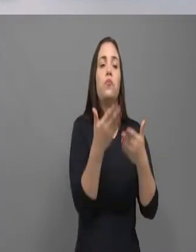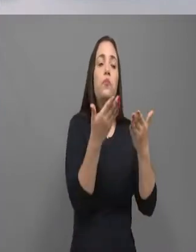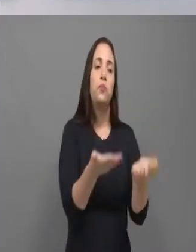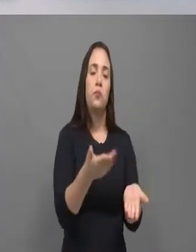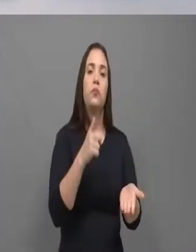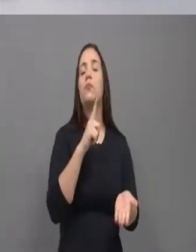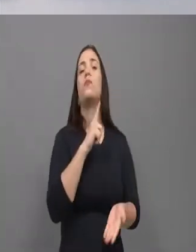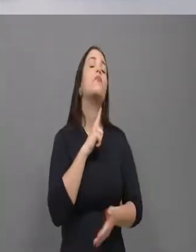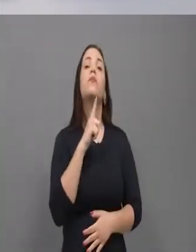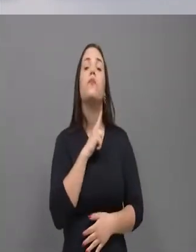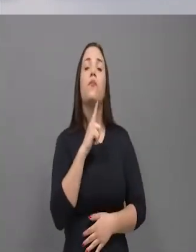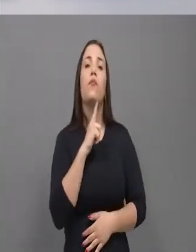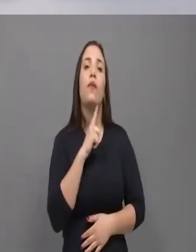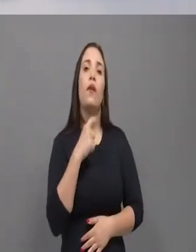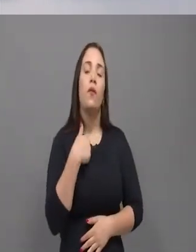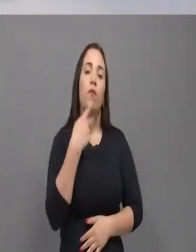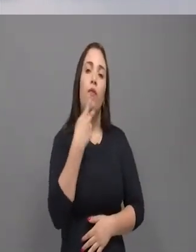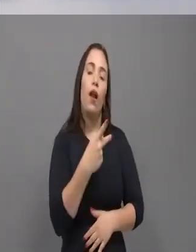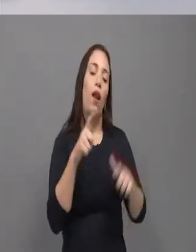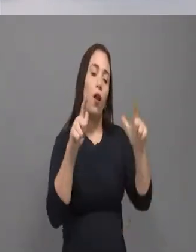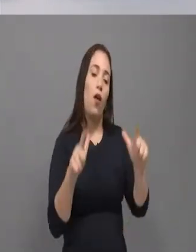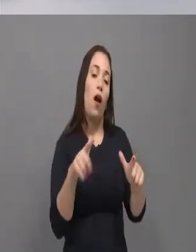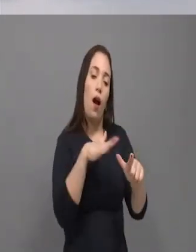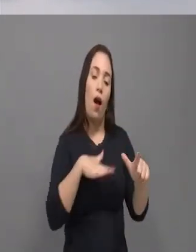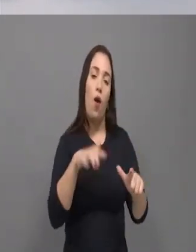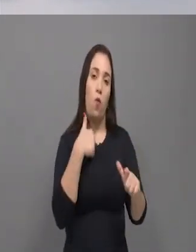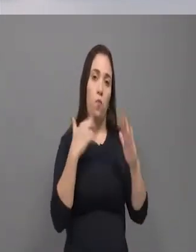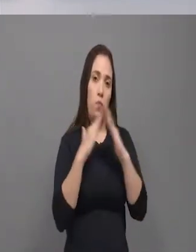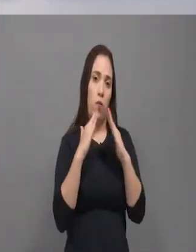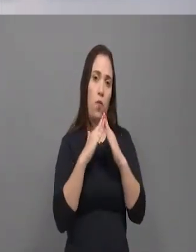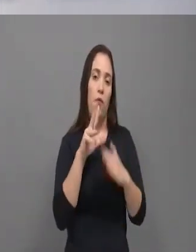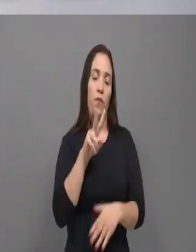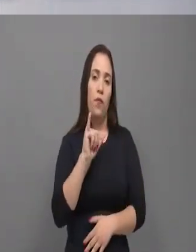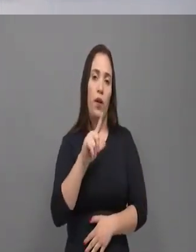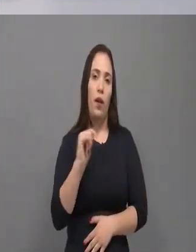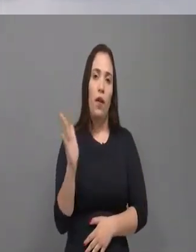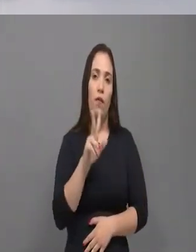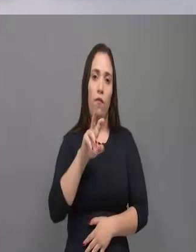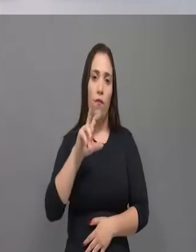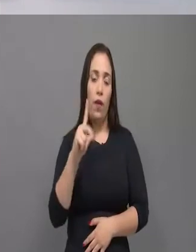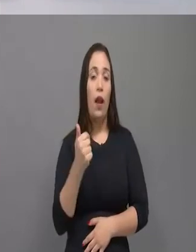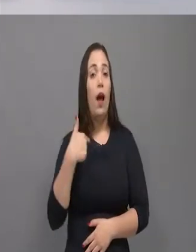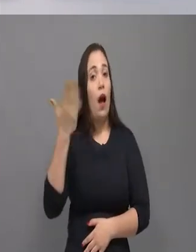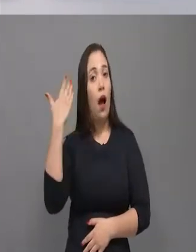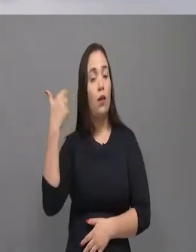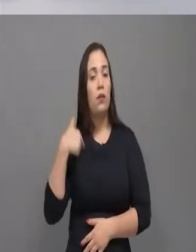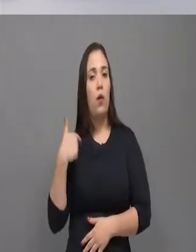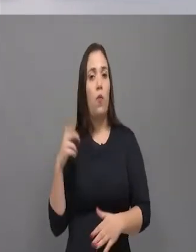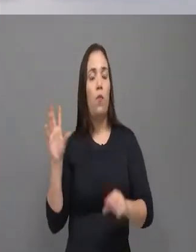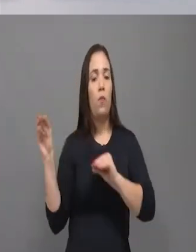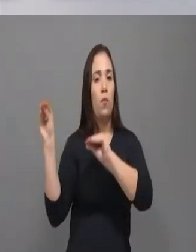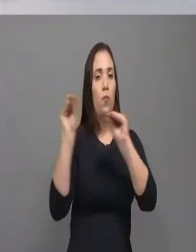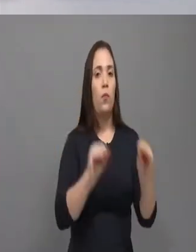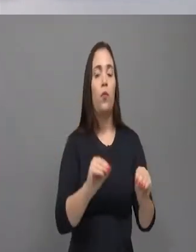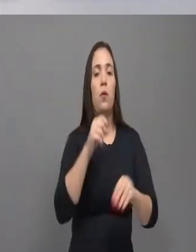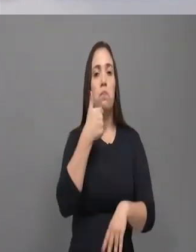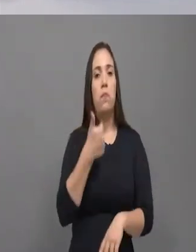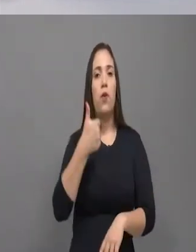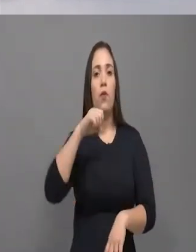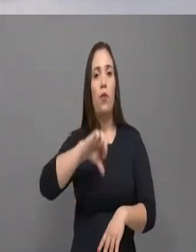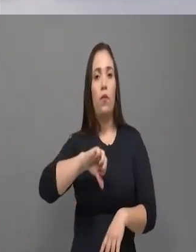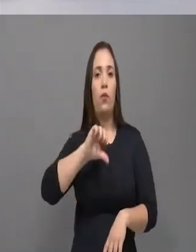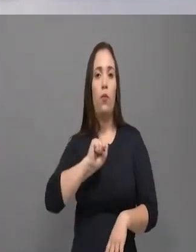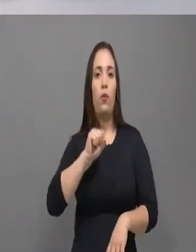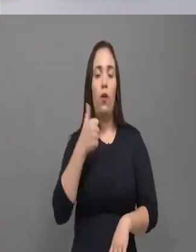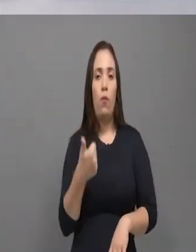não conhecia bem, a verdade é essa o Vila Velha, porque o meu irmão já morava lá, o Frota, a minha mãe morava